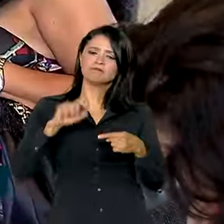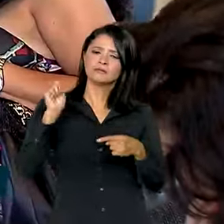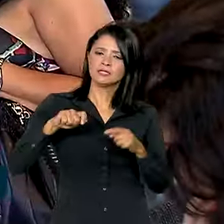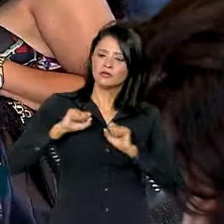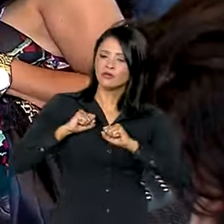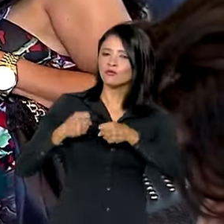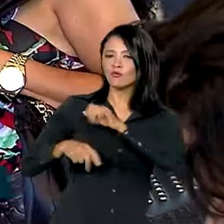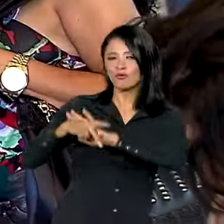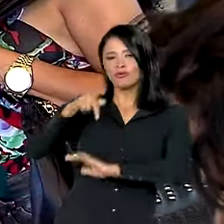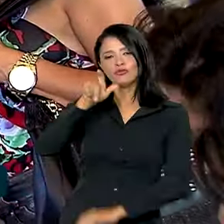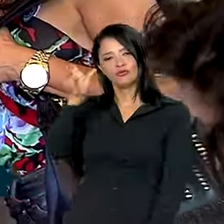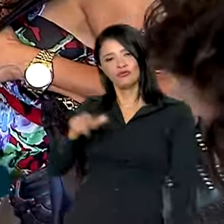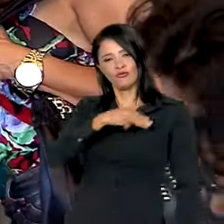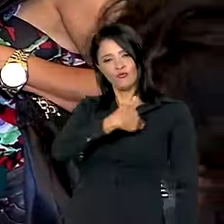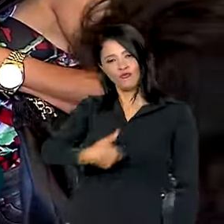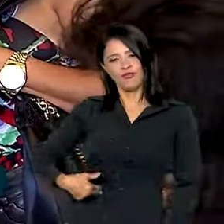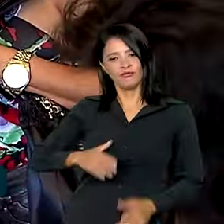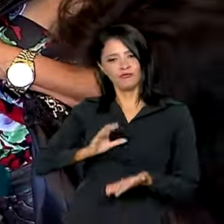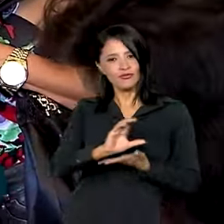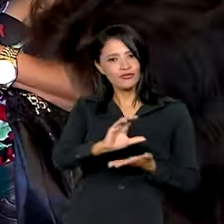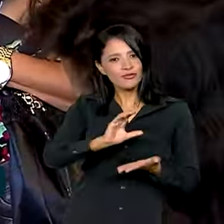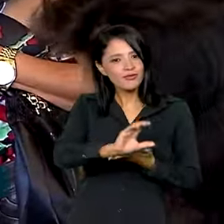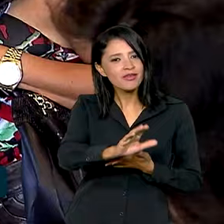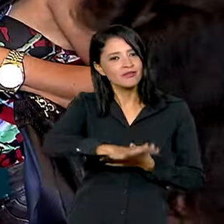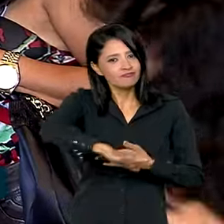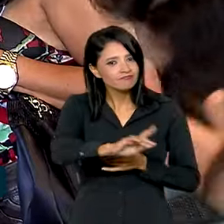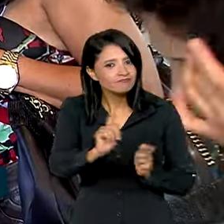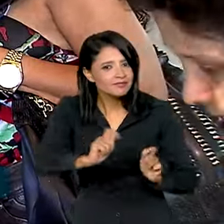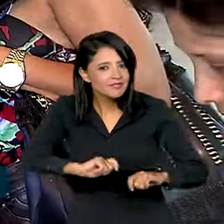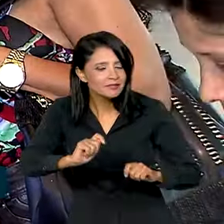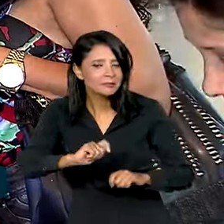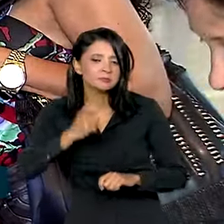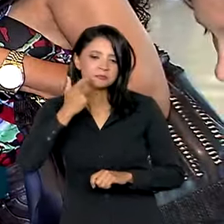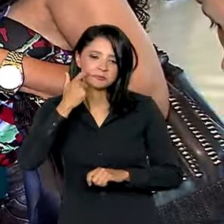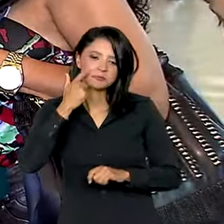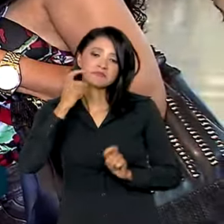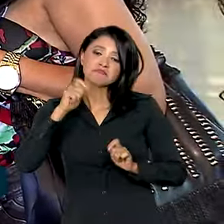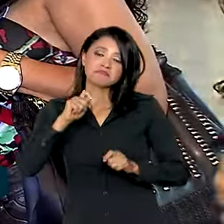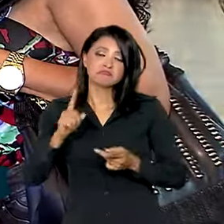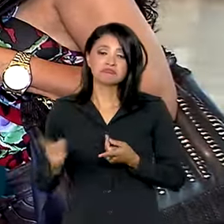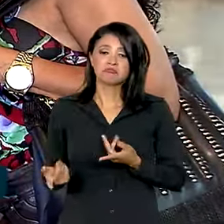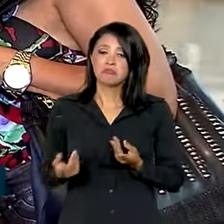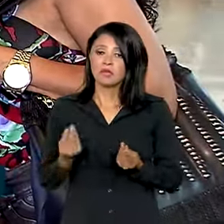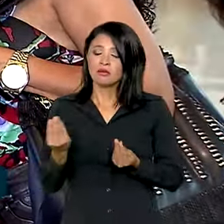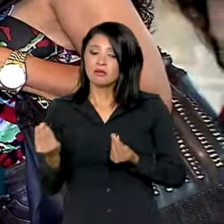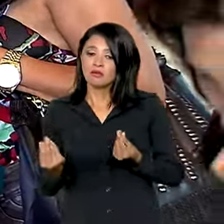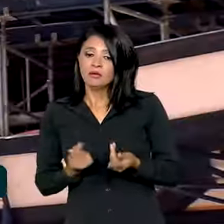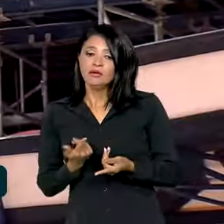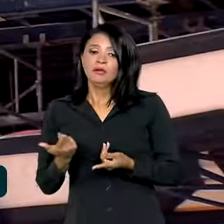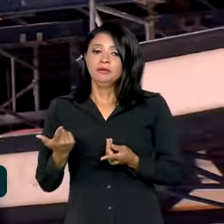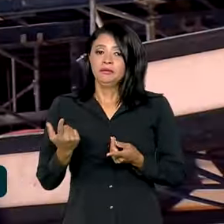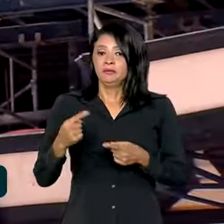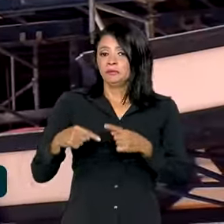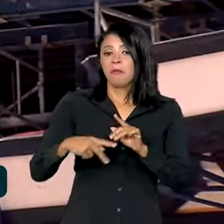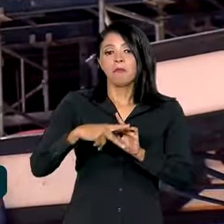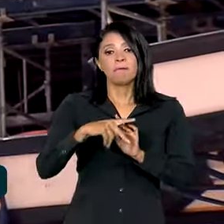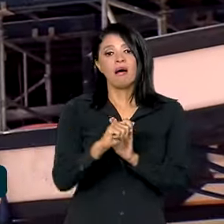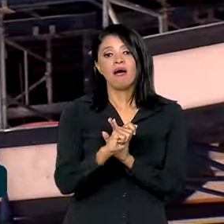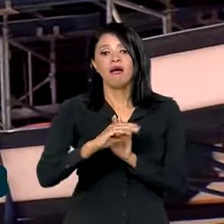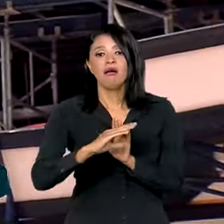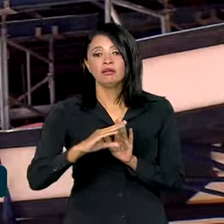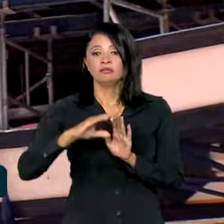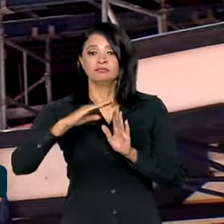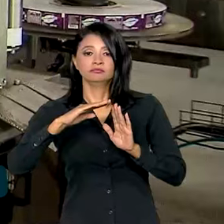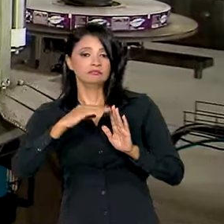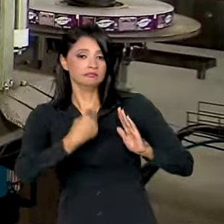esforço do governo nos investimentos, nas carteiras de investimento, seja o conjunto do PAC, Minha Casa Minha